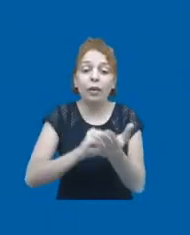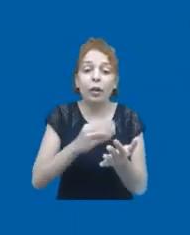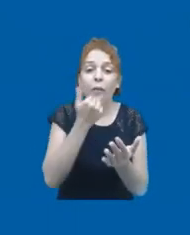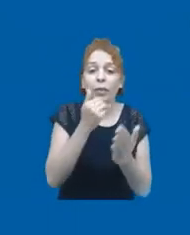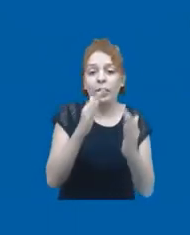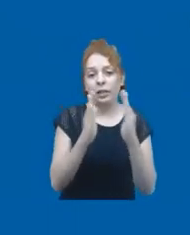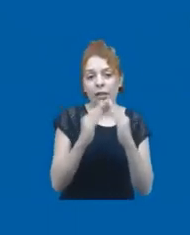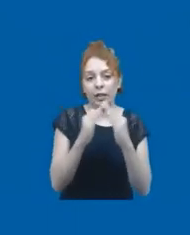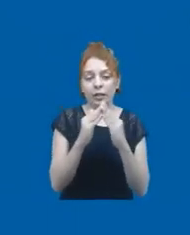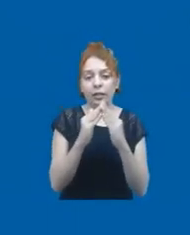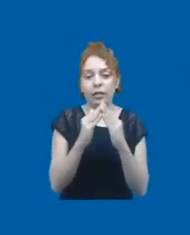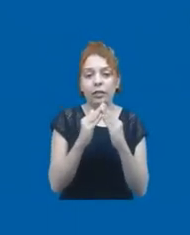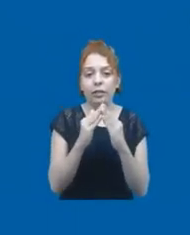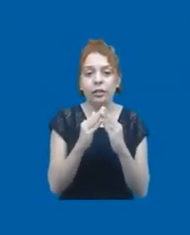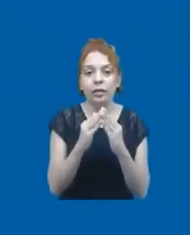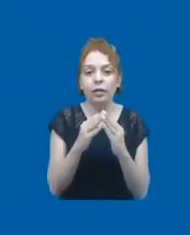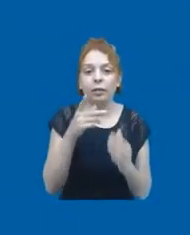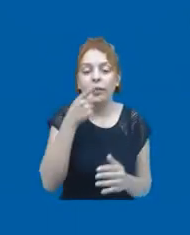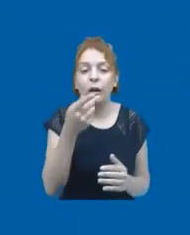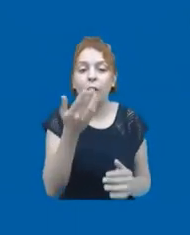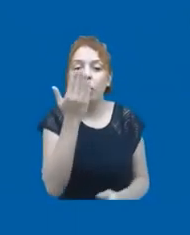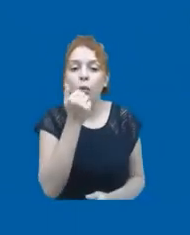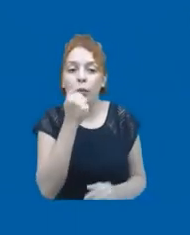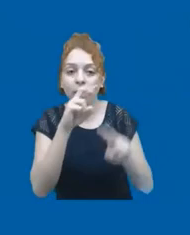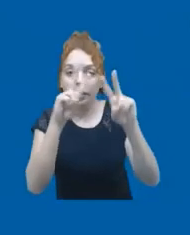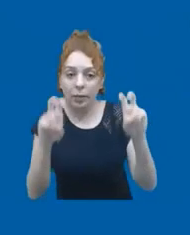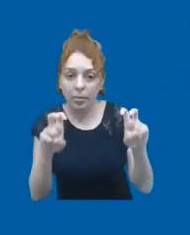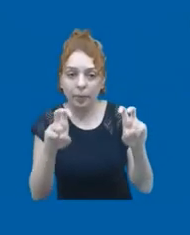né, e aí quando eu falo nessa questão da comida, não é só